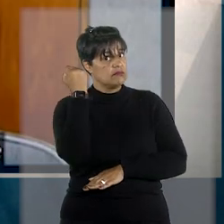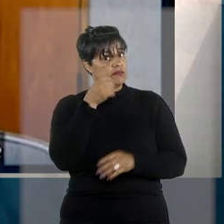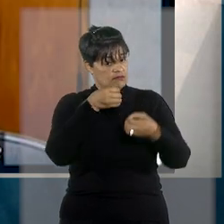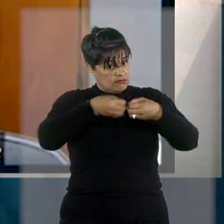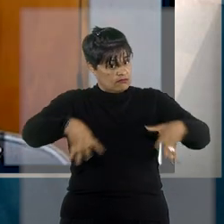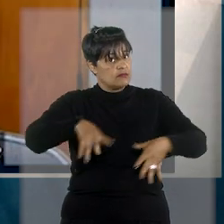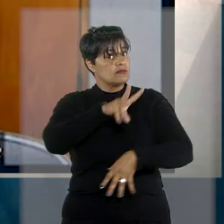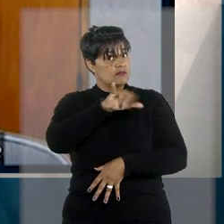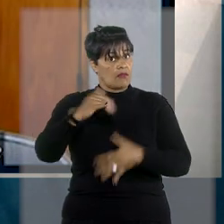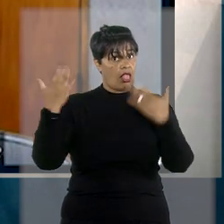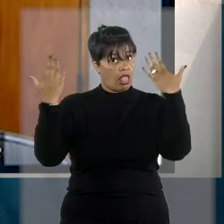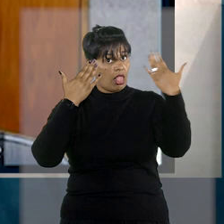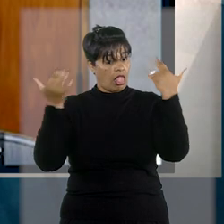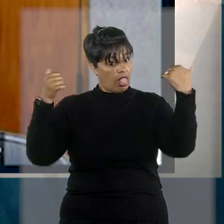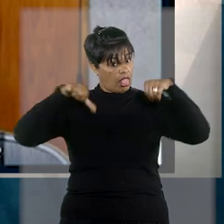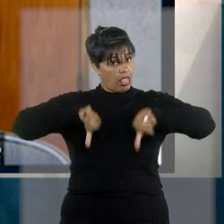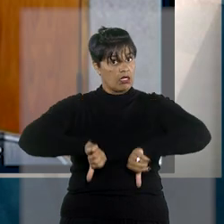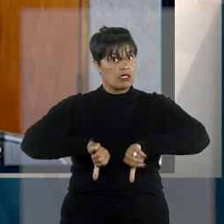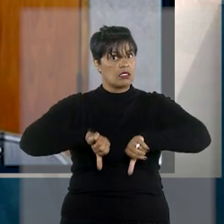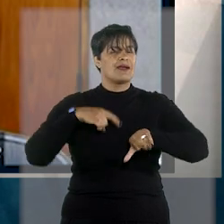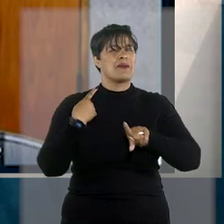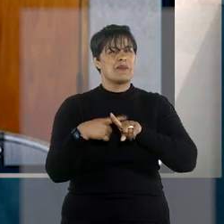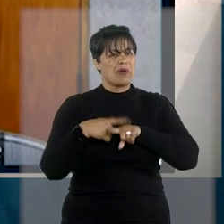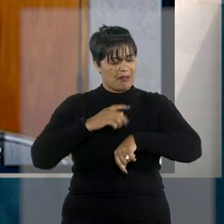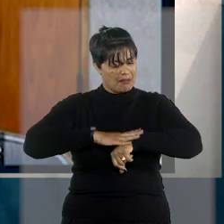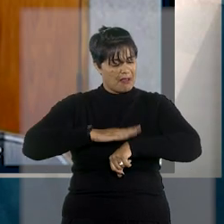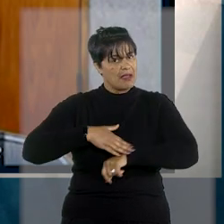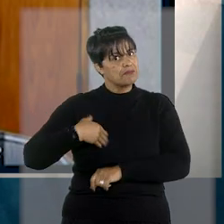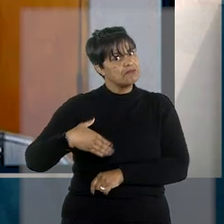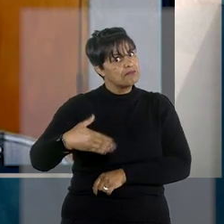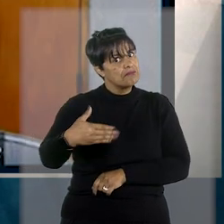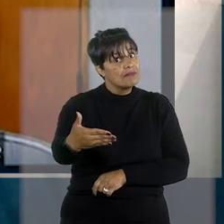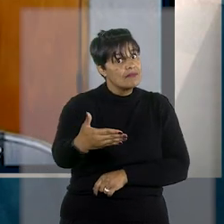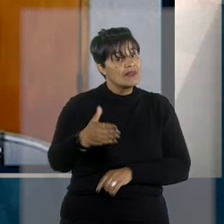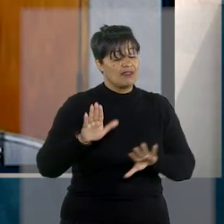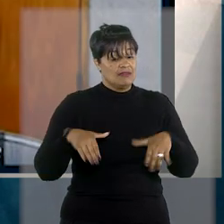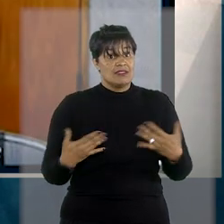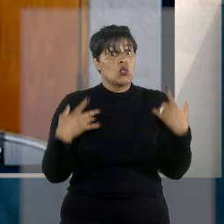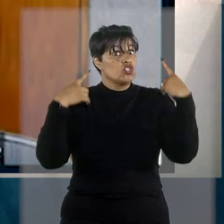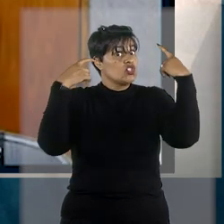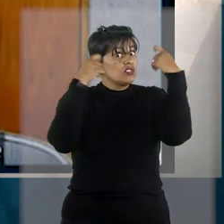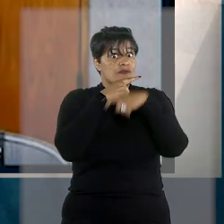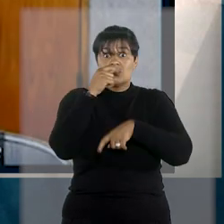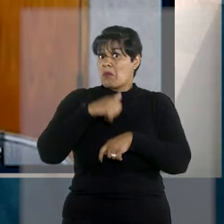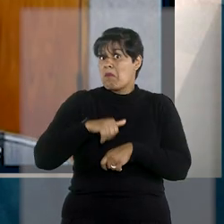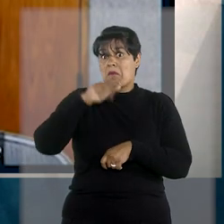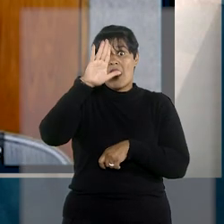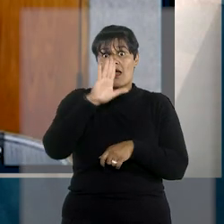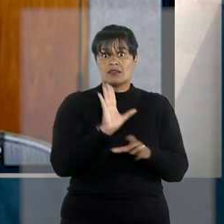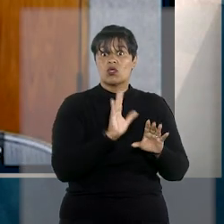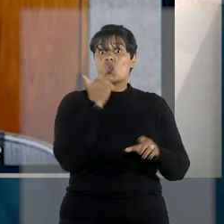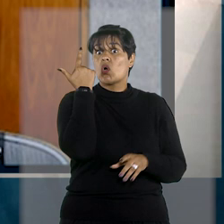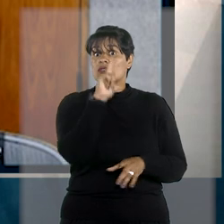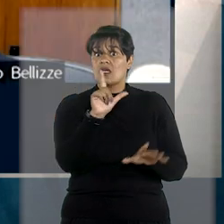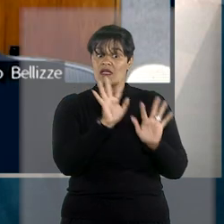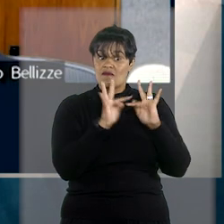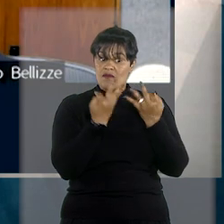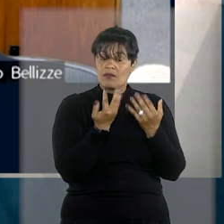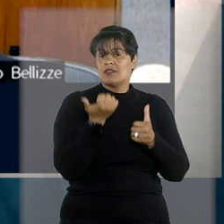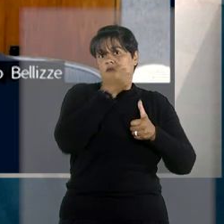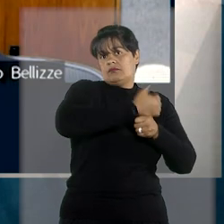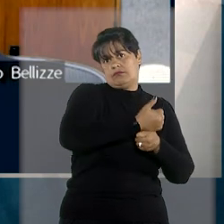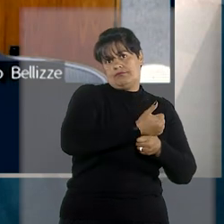reparação psicológica. Até porque o tempo está passando e vai ficando mais difícil a sua colocação em família substituta.